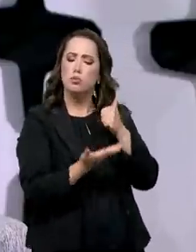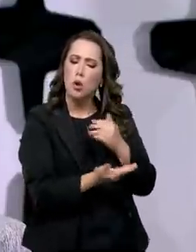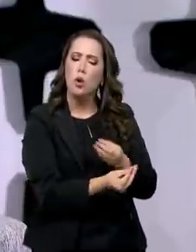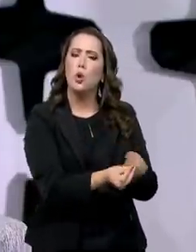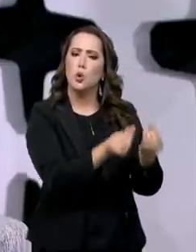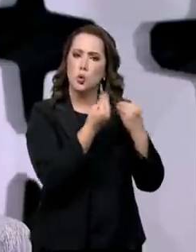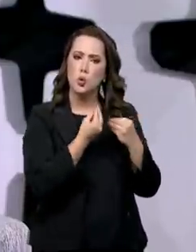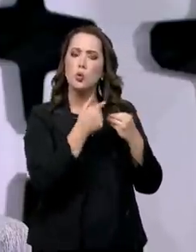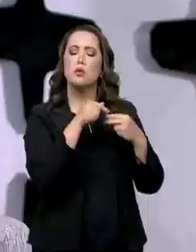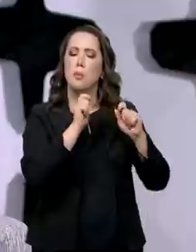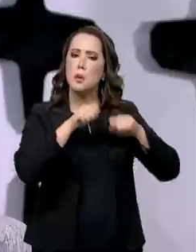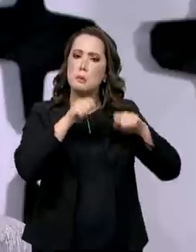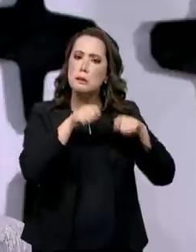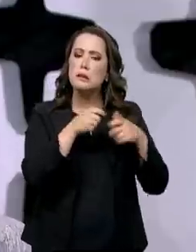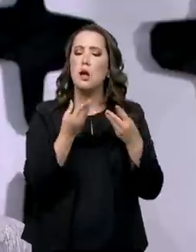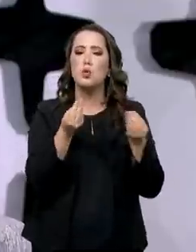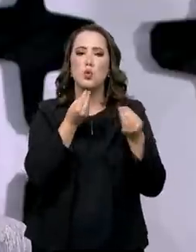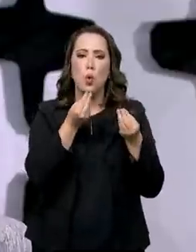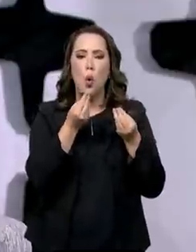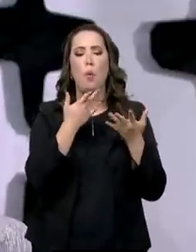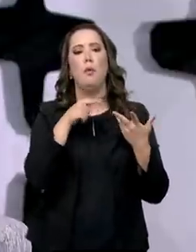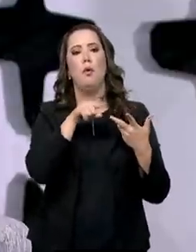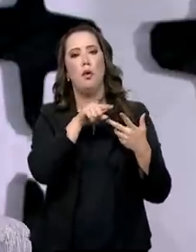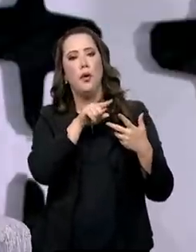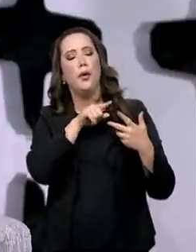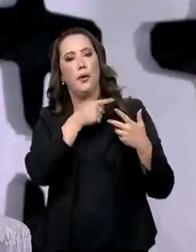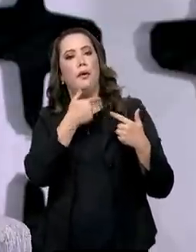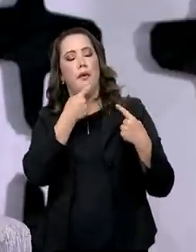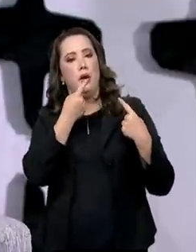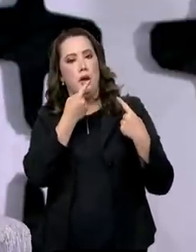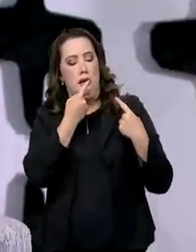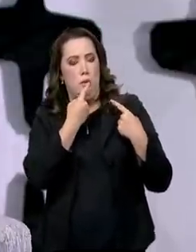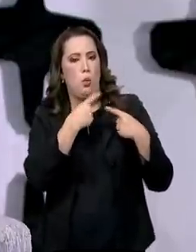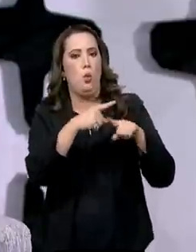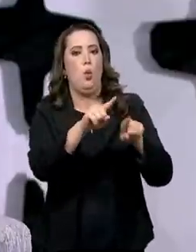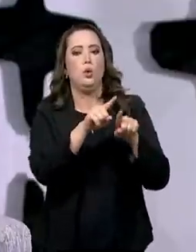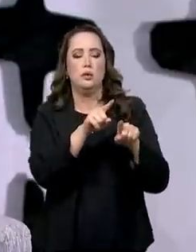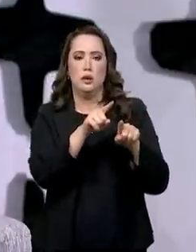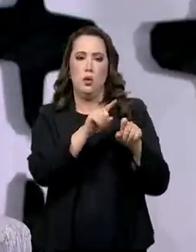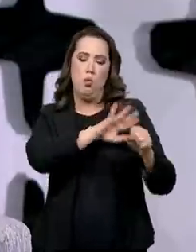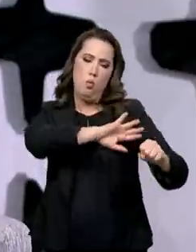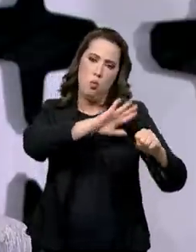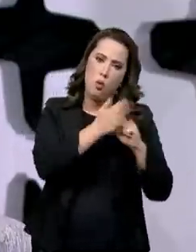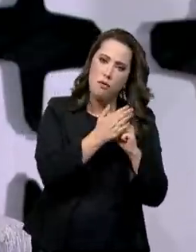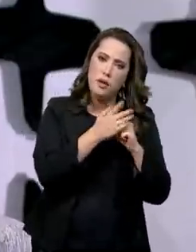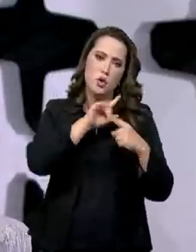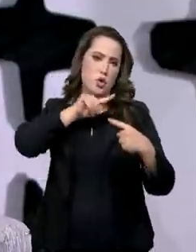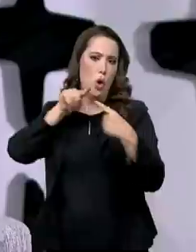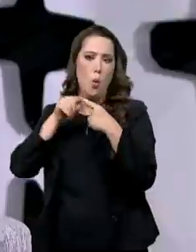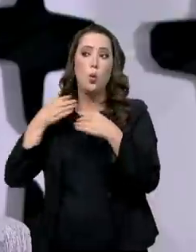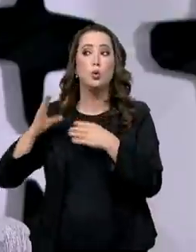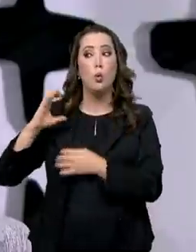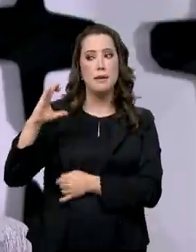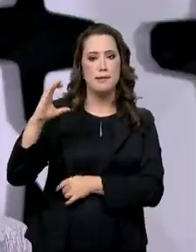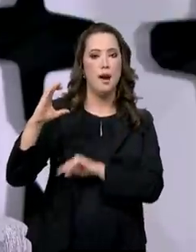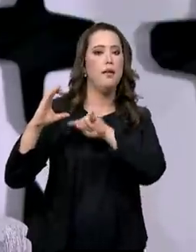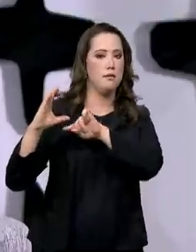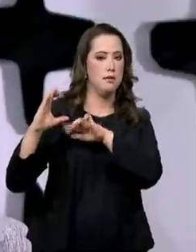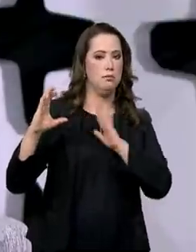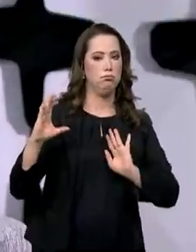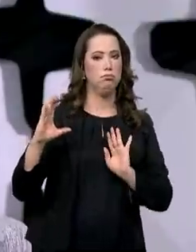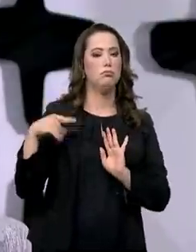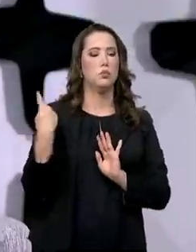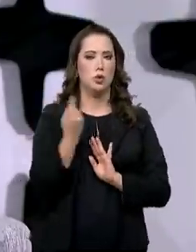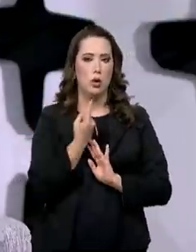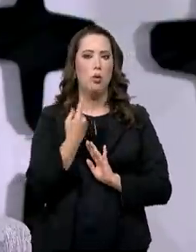combatesse o Covid do ponto de vista da ciência. Lembrando que tem o Ministério da Saúde que está na frente de combate. Nós fornecemos ferramentas para eles.